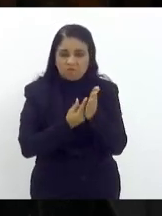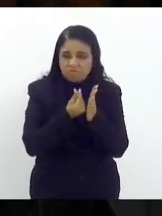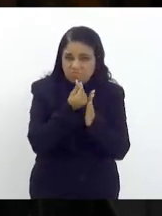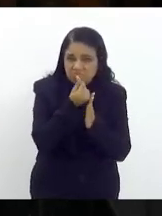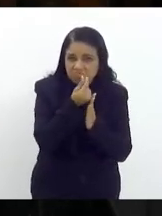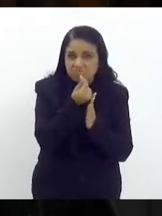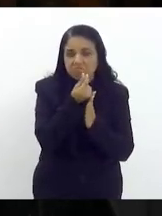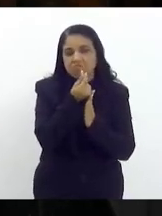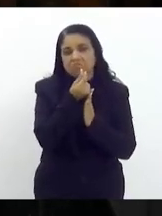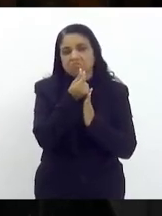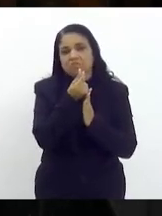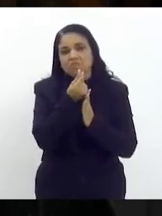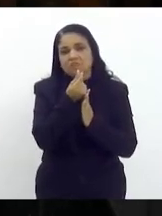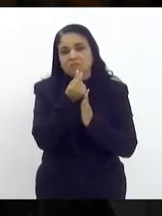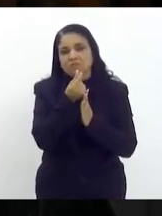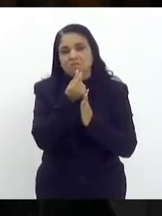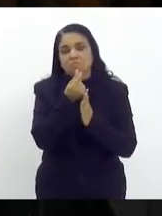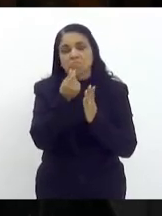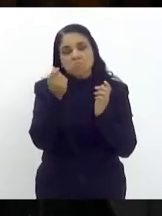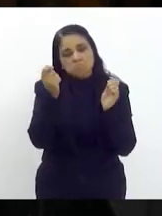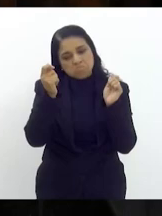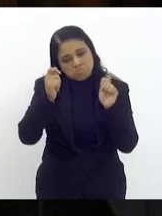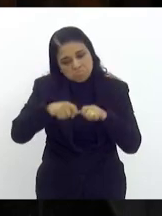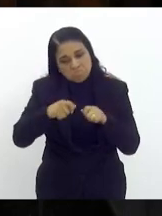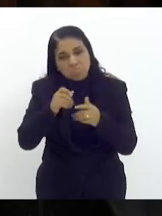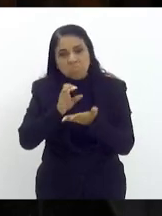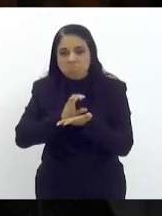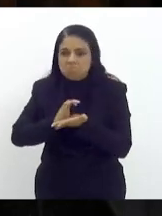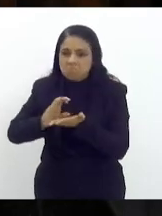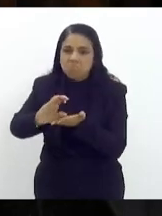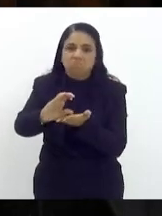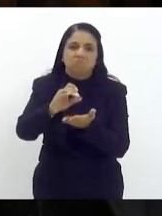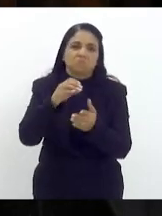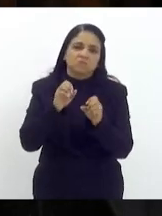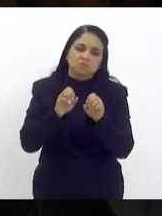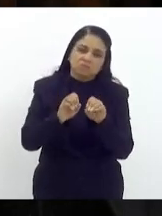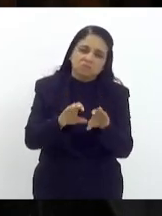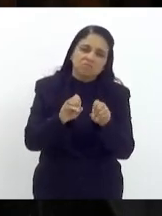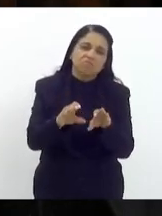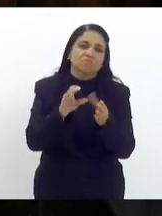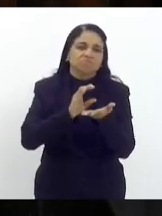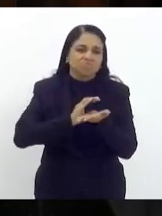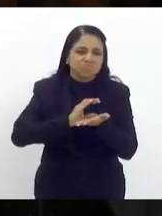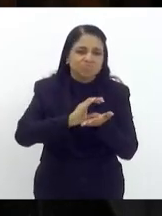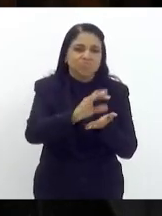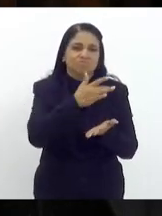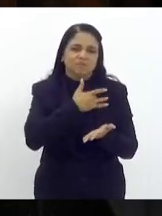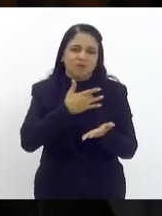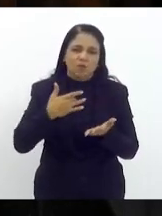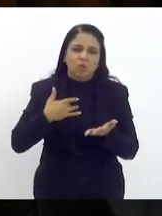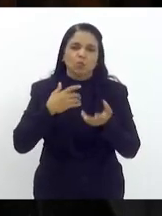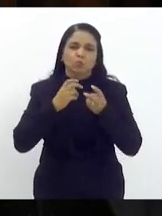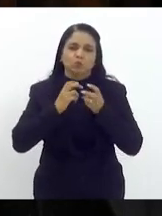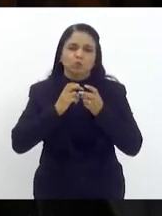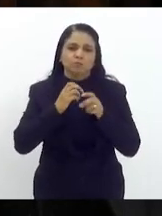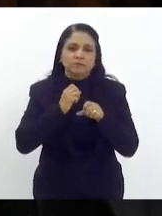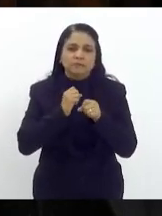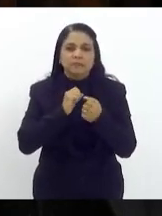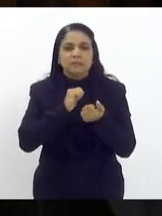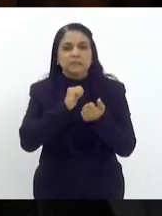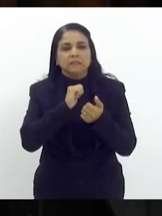para aí a gente poder investir em educação saúde transportes habitação